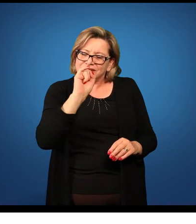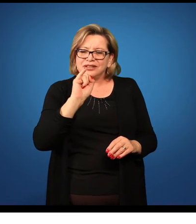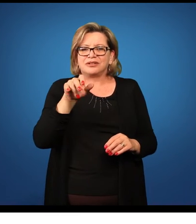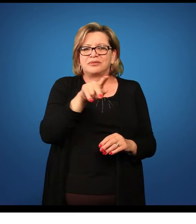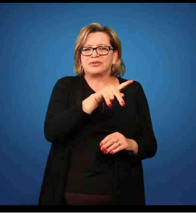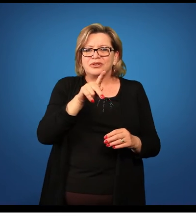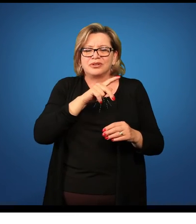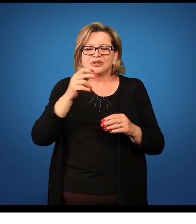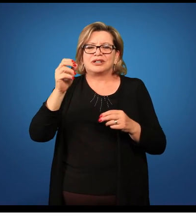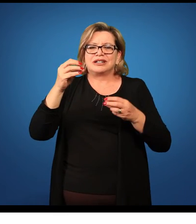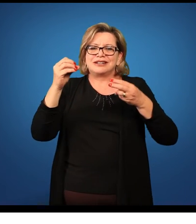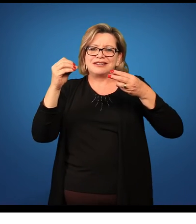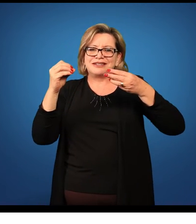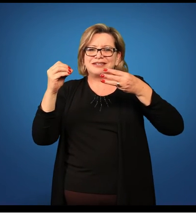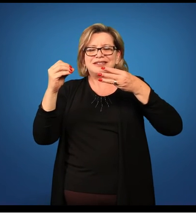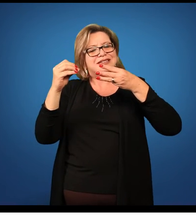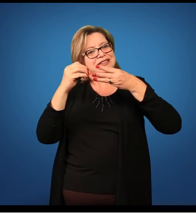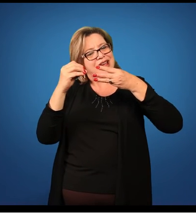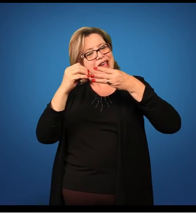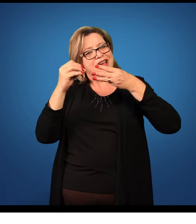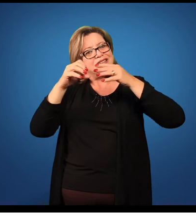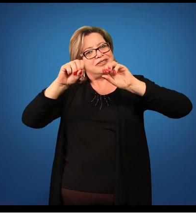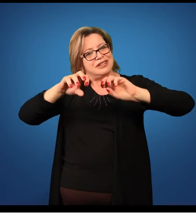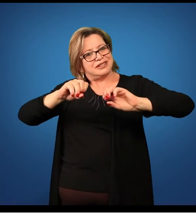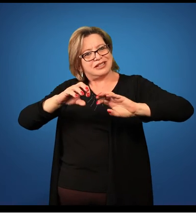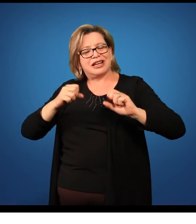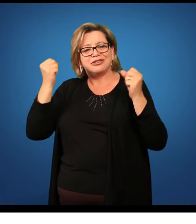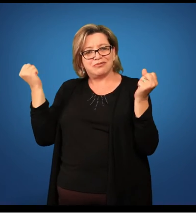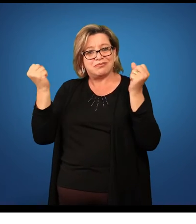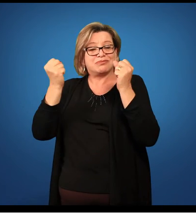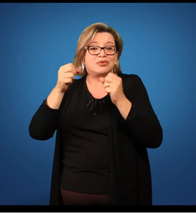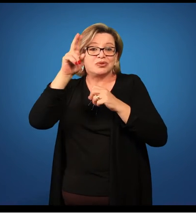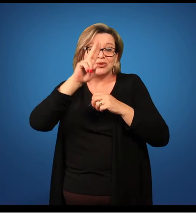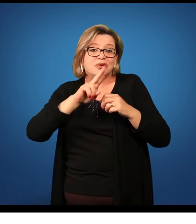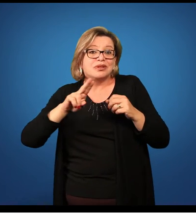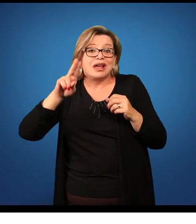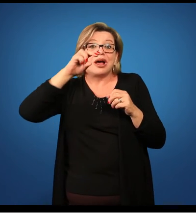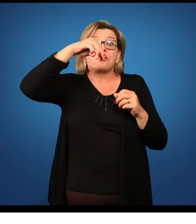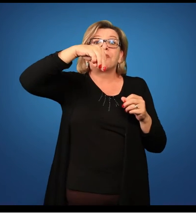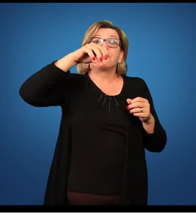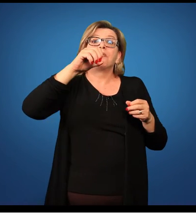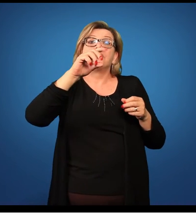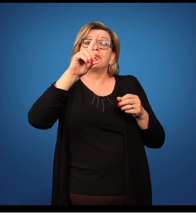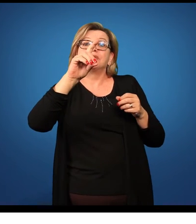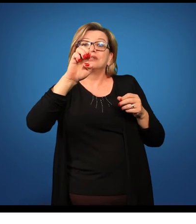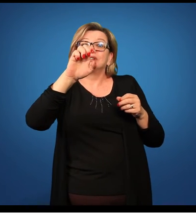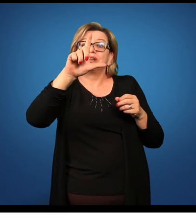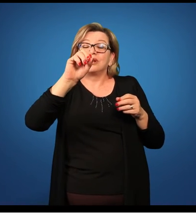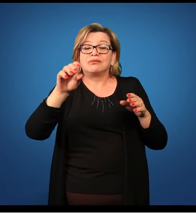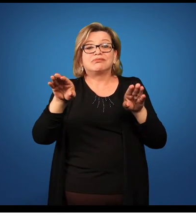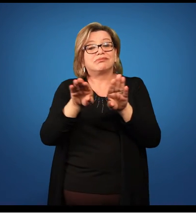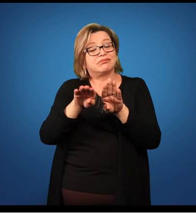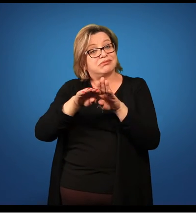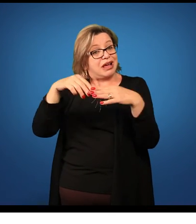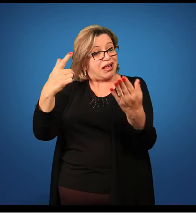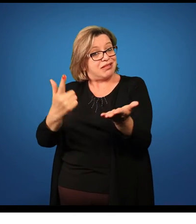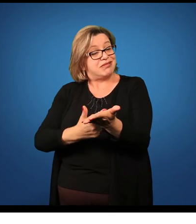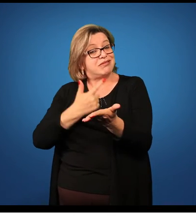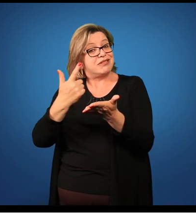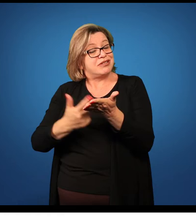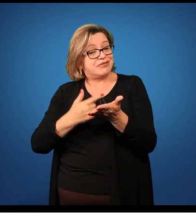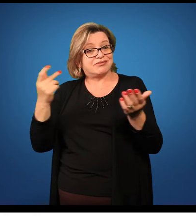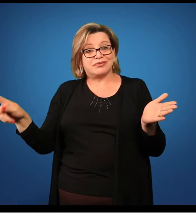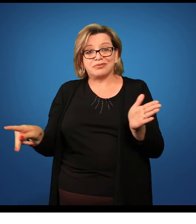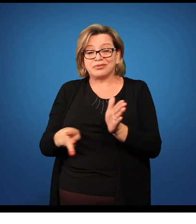ele pode levar um modelo para apresentar para aluno. Então, isso é um recurso didático. O próprio livro didático adotado na